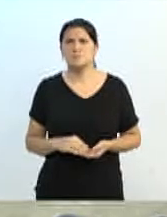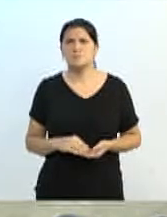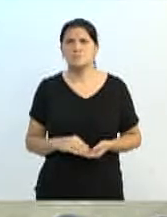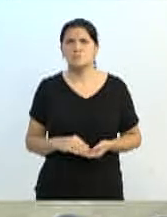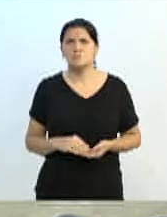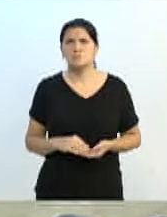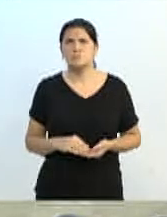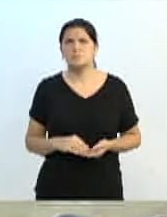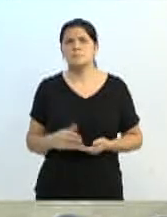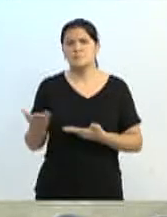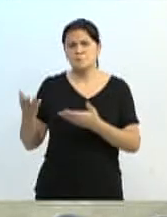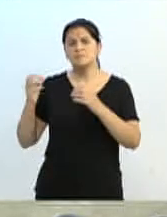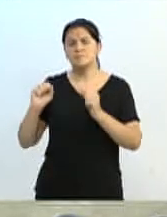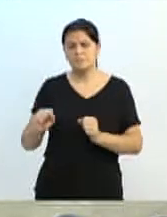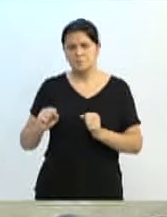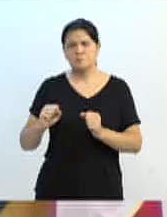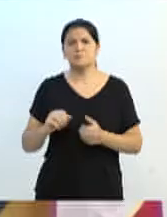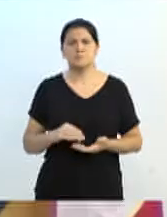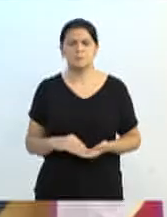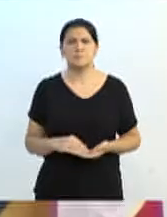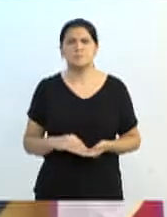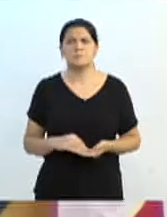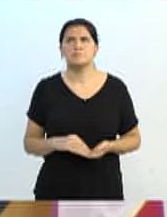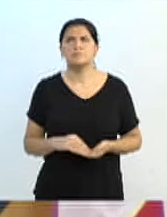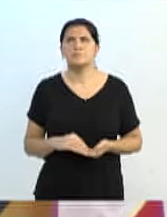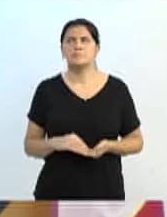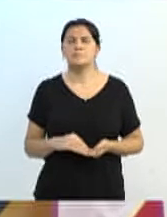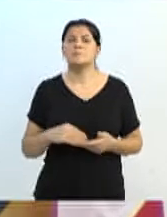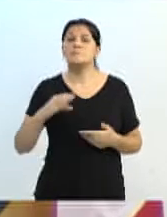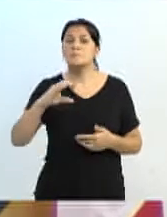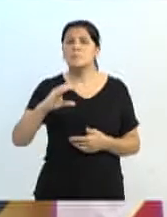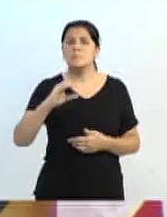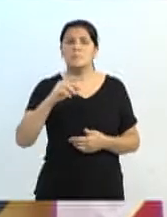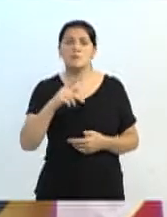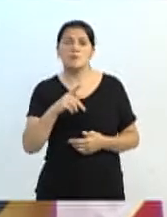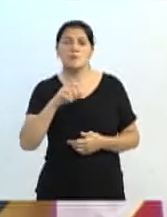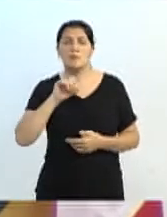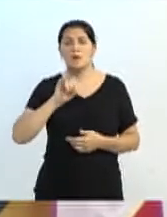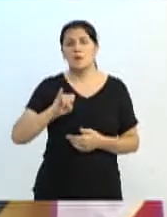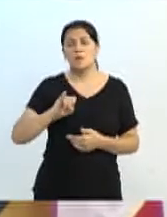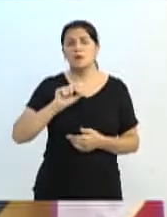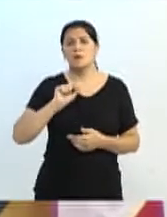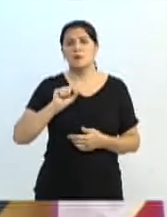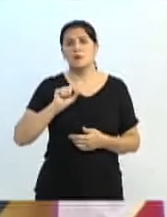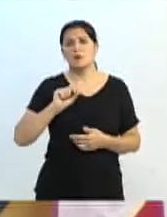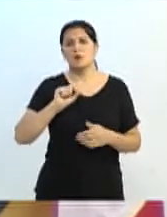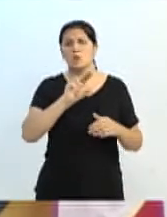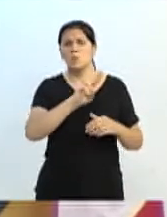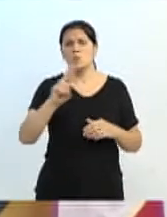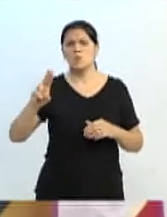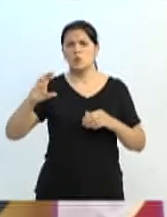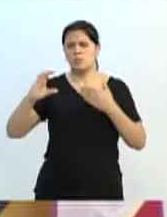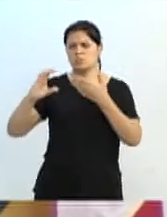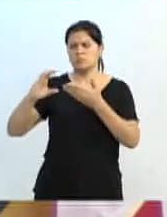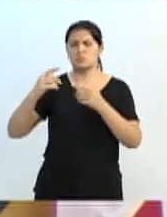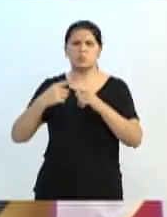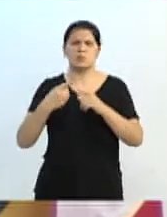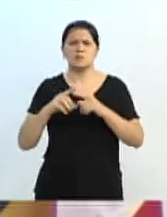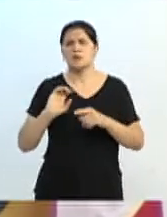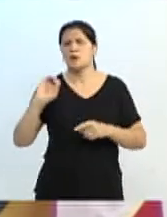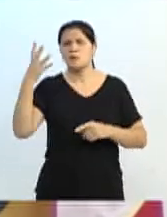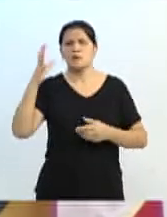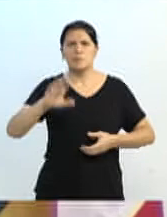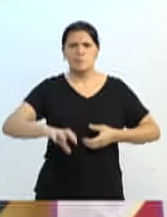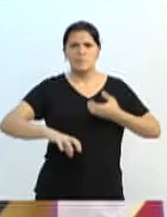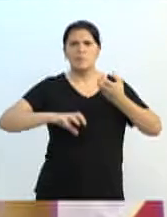vereador Vitor Item. Obrigado, senhor presidente. A CPI, como eu disse anteriormente, o nome, até em função do que está acontecendo lá no